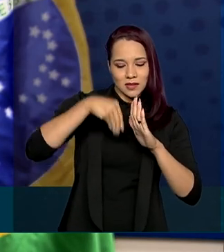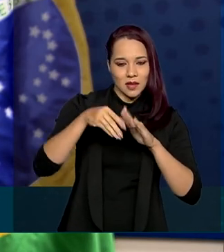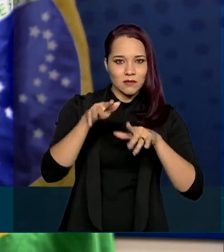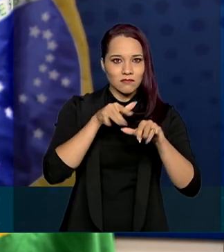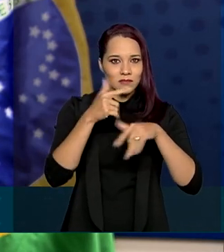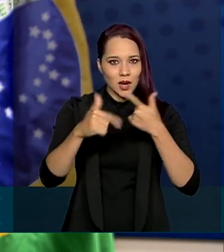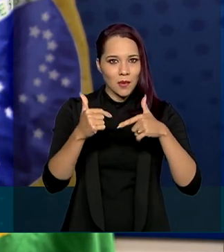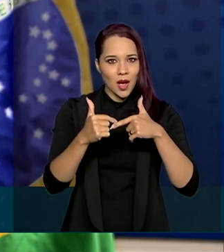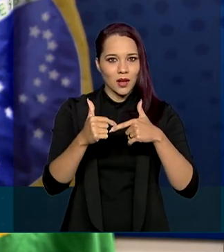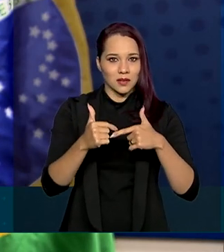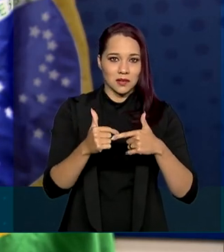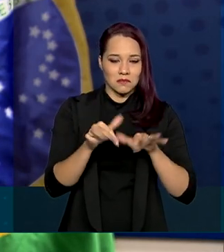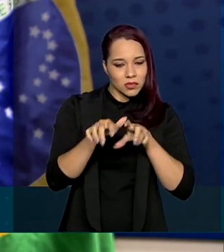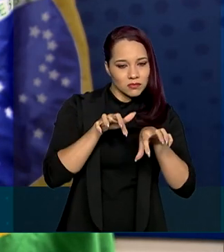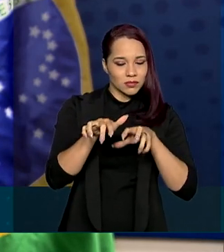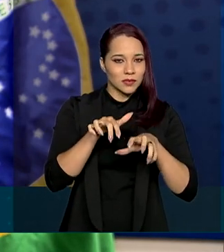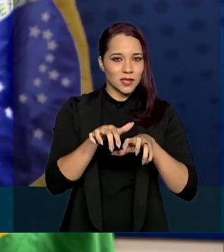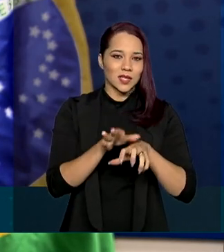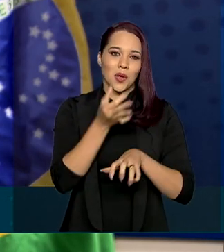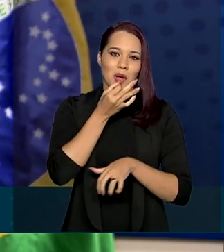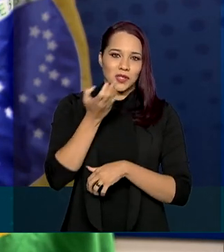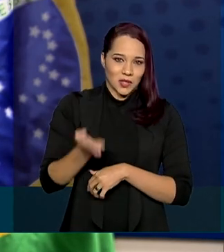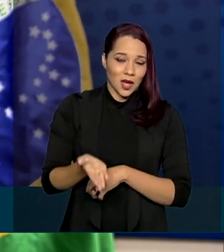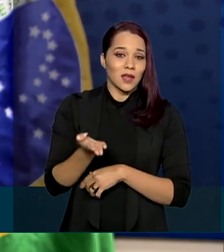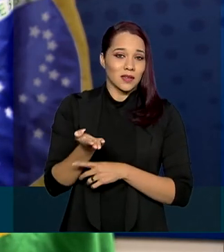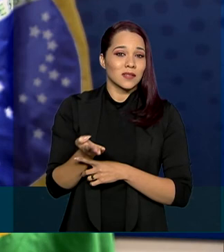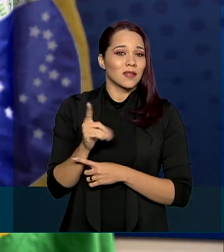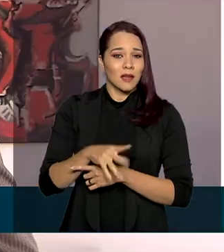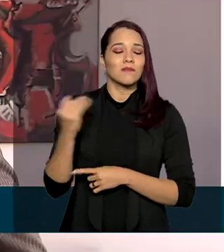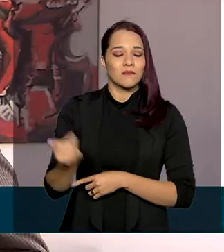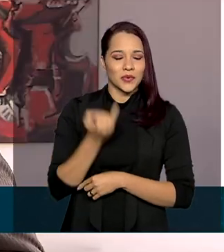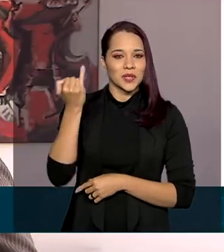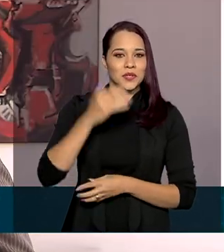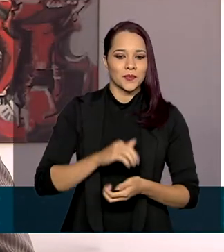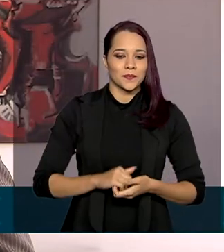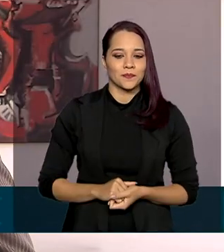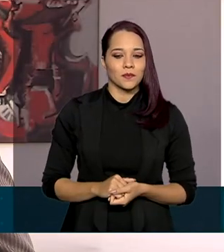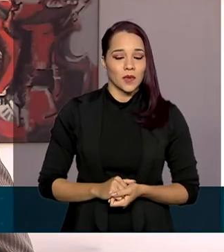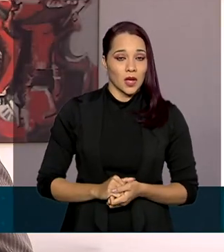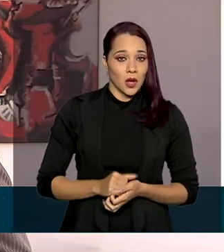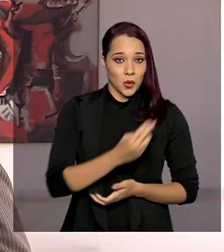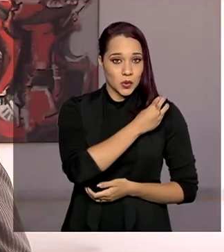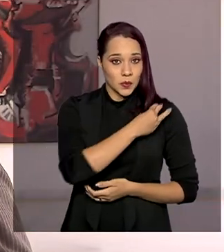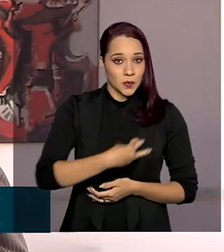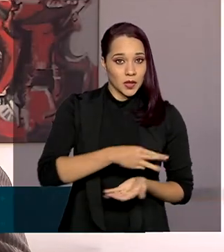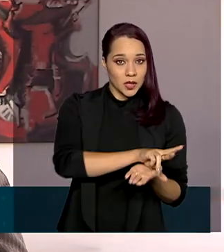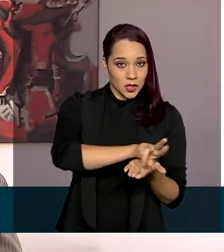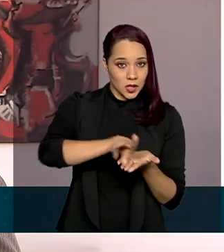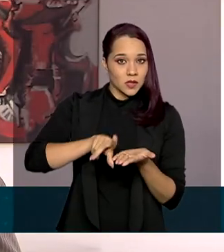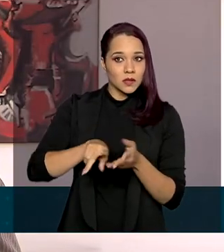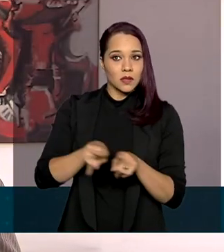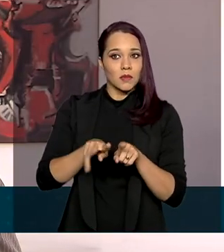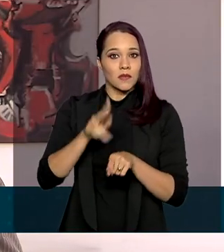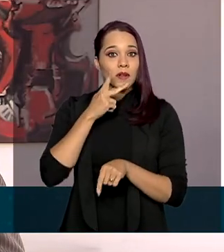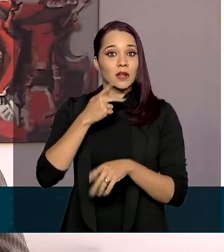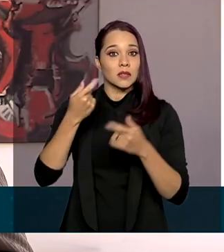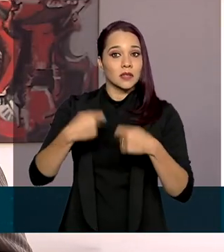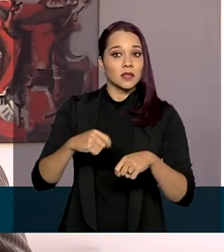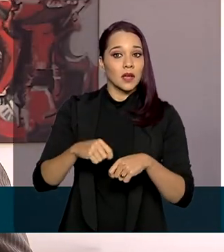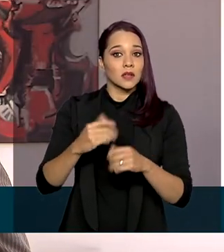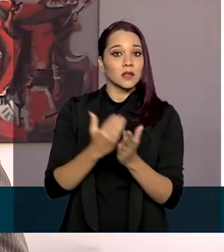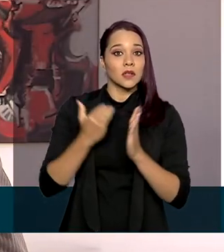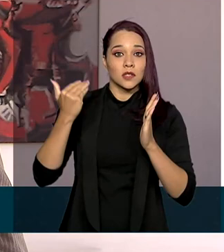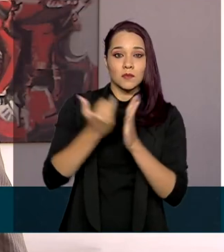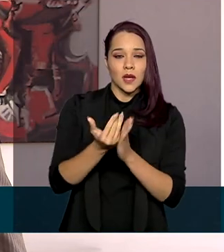Então, eu acho que essas iniciativas são importantes. Os ministros também trataram da necessidade de uma